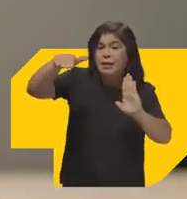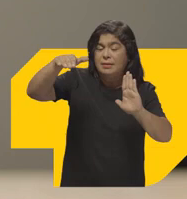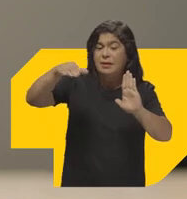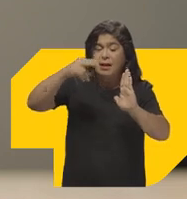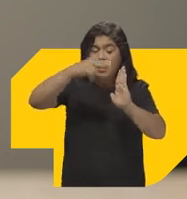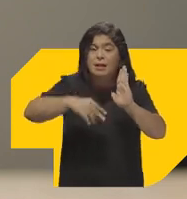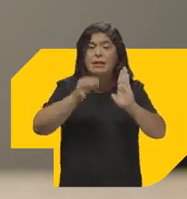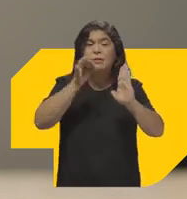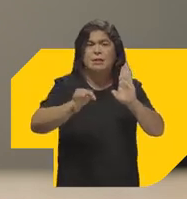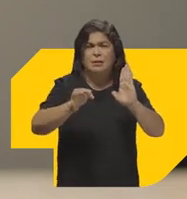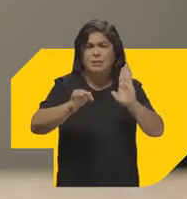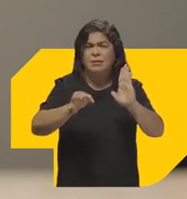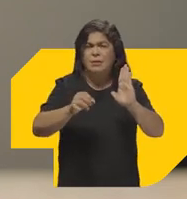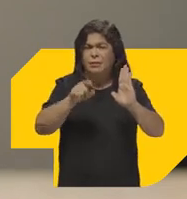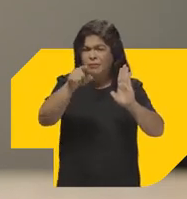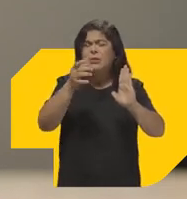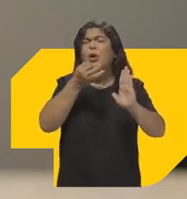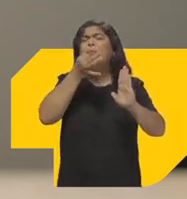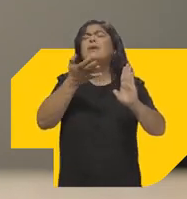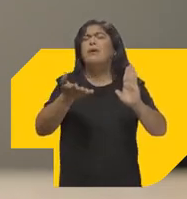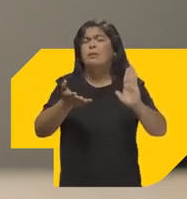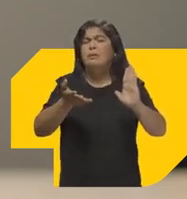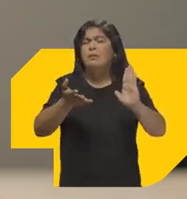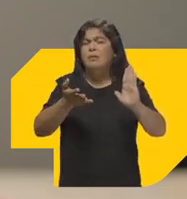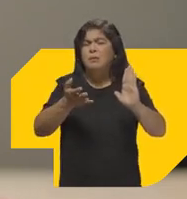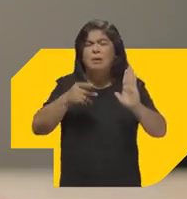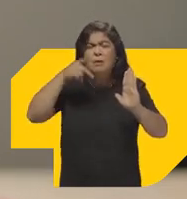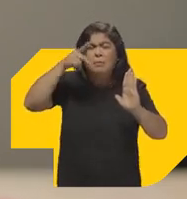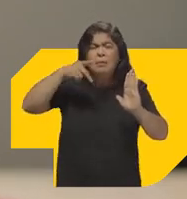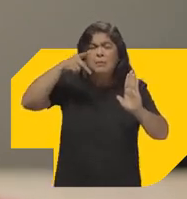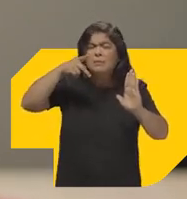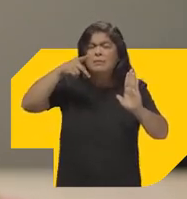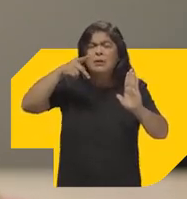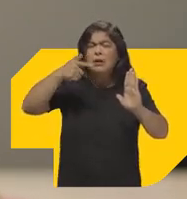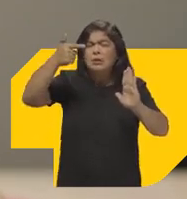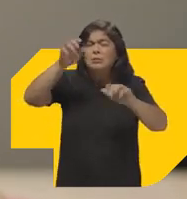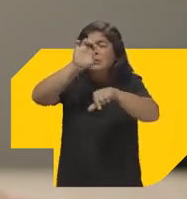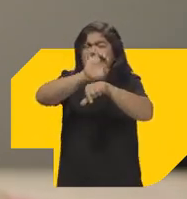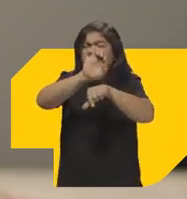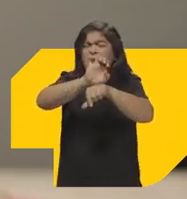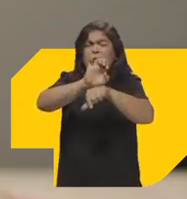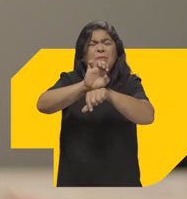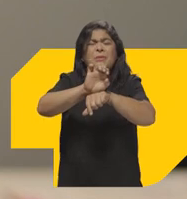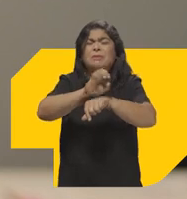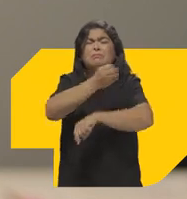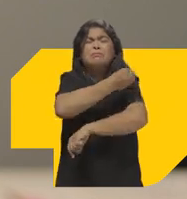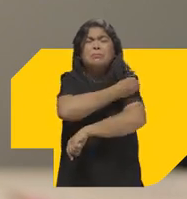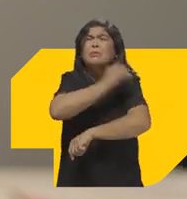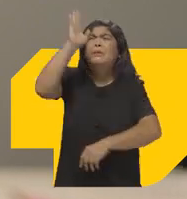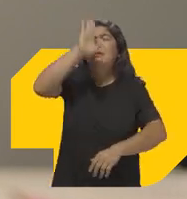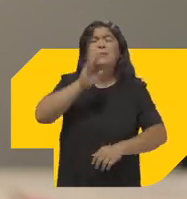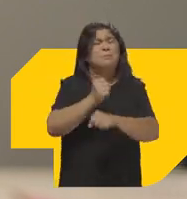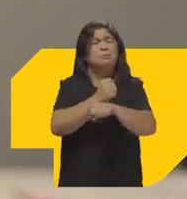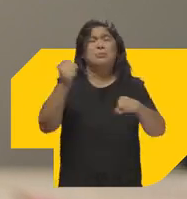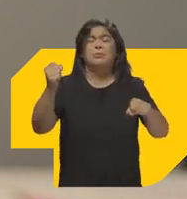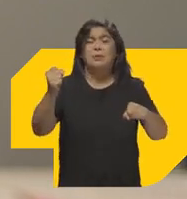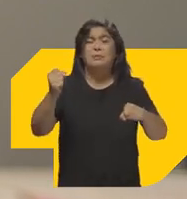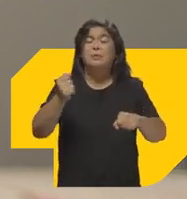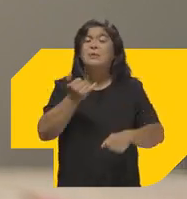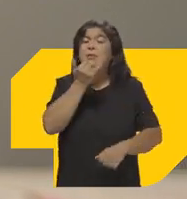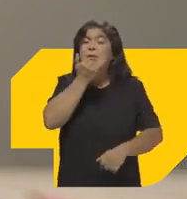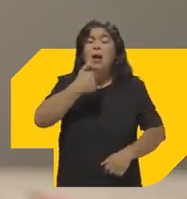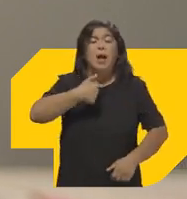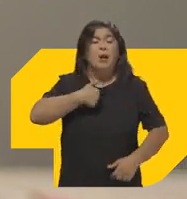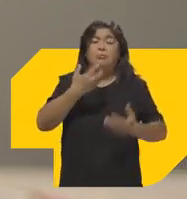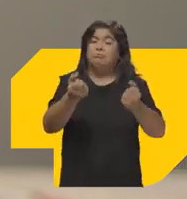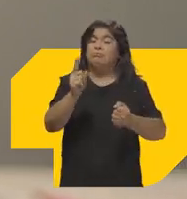certa Você acha correto que a Paraíba Seja o segundo estado Com mais analfabetos do Brasil Não dá para continuar assim Outra